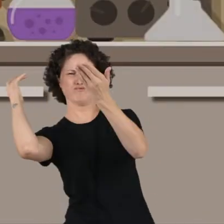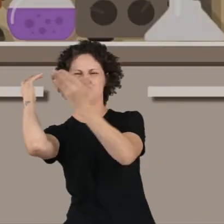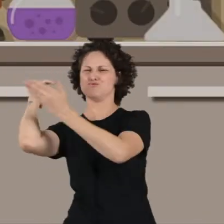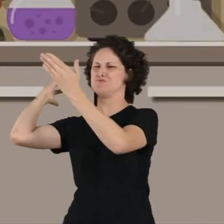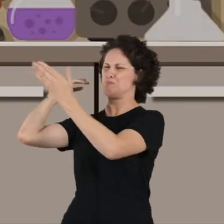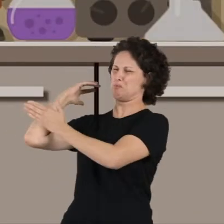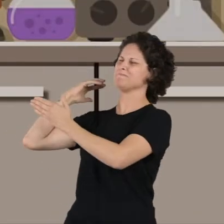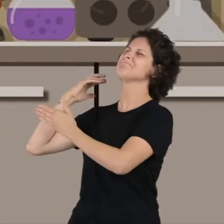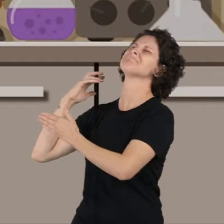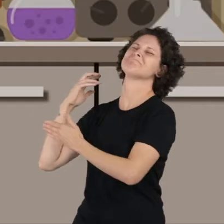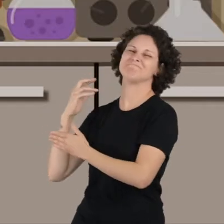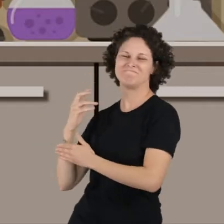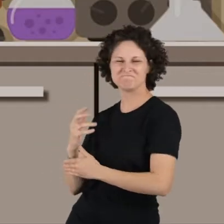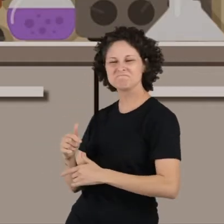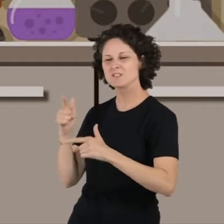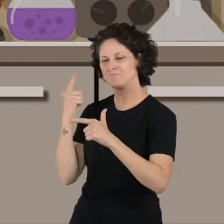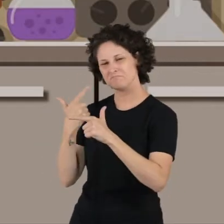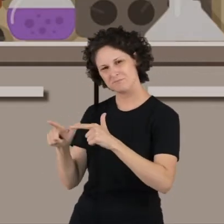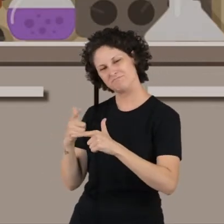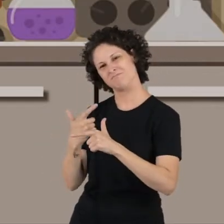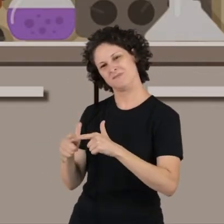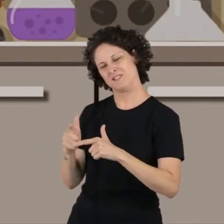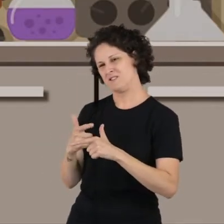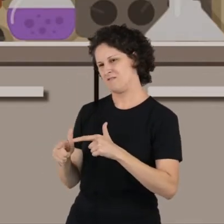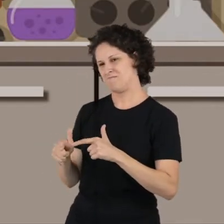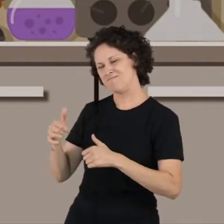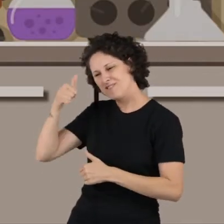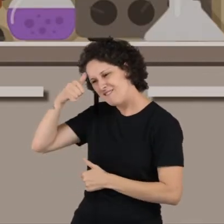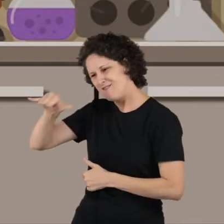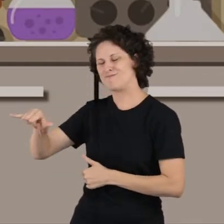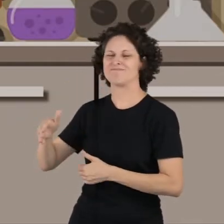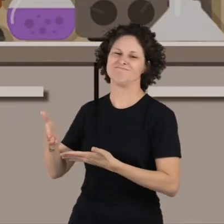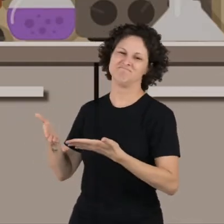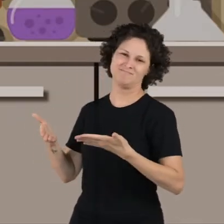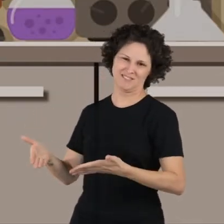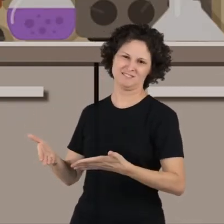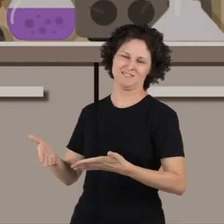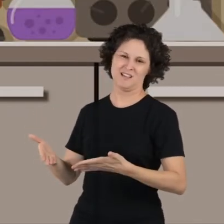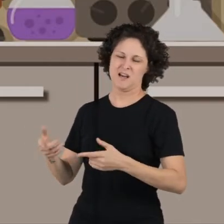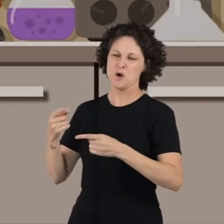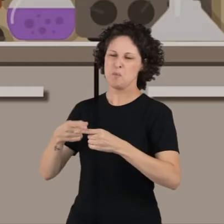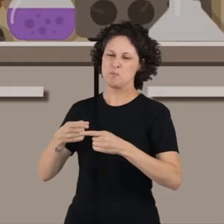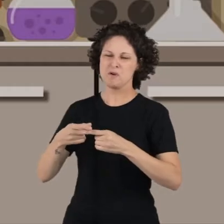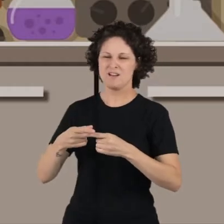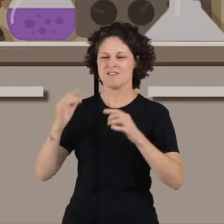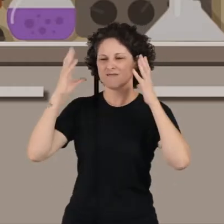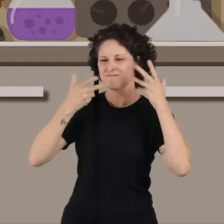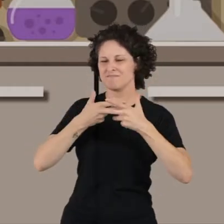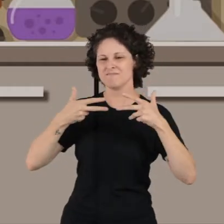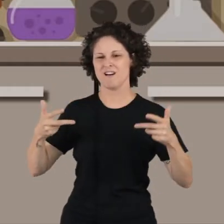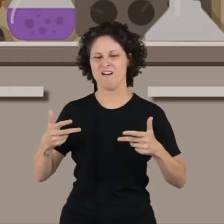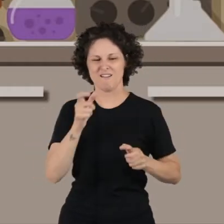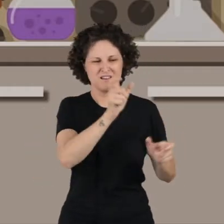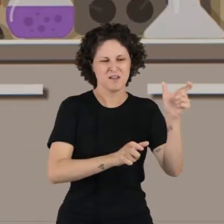forma natural ou pela ação do ser humano. Mas seja qual for a maneira, o desmatamento causa diversos impactos ao meio ambiente e